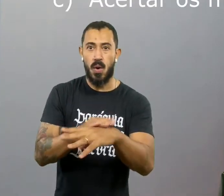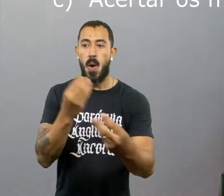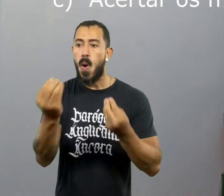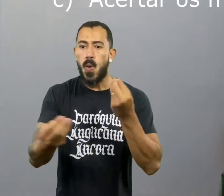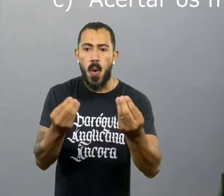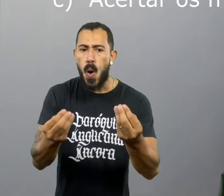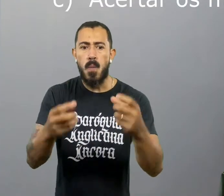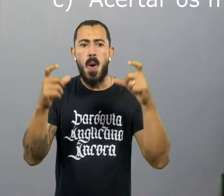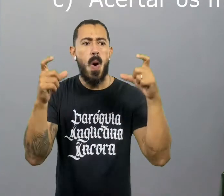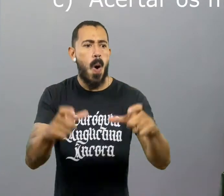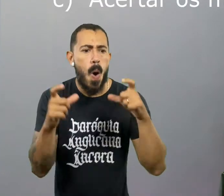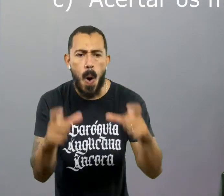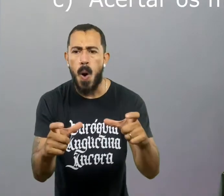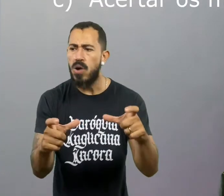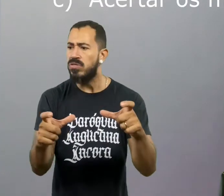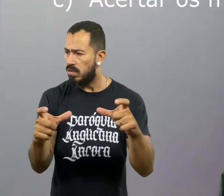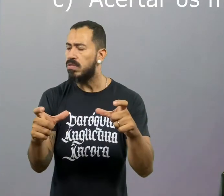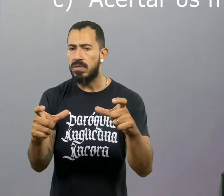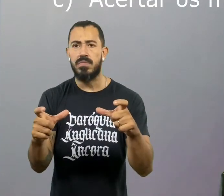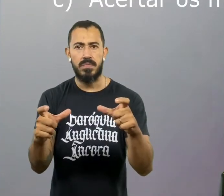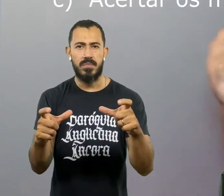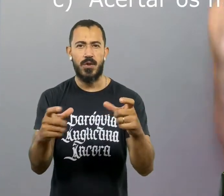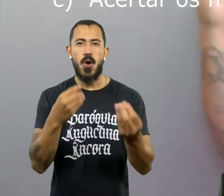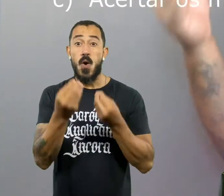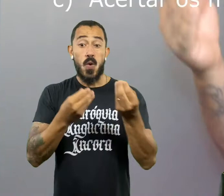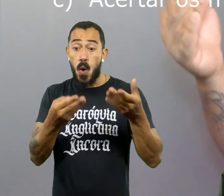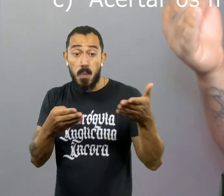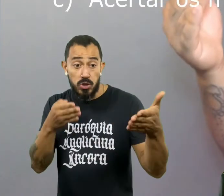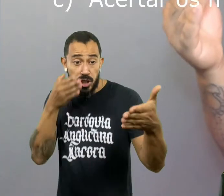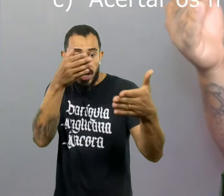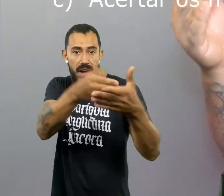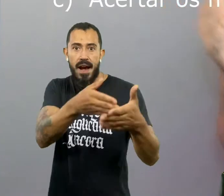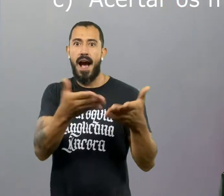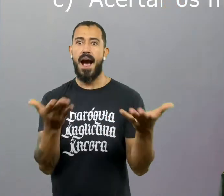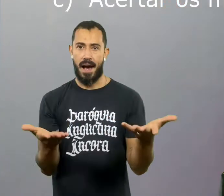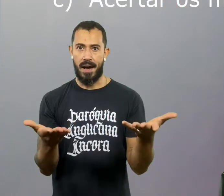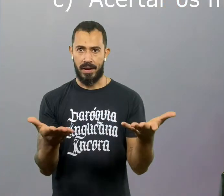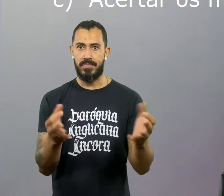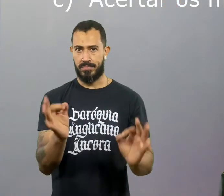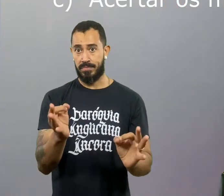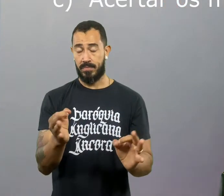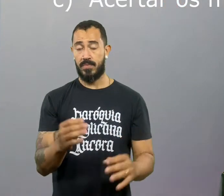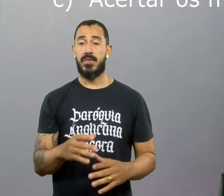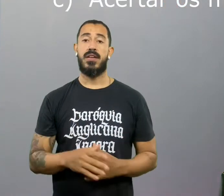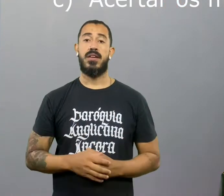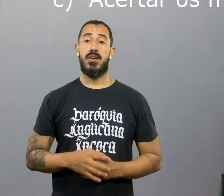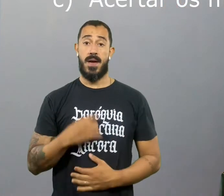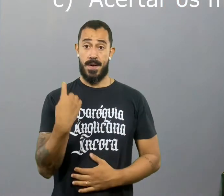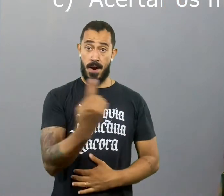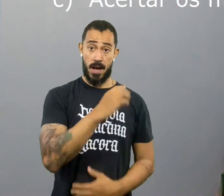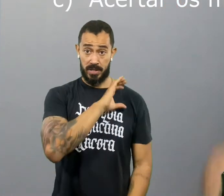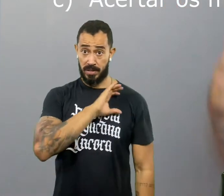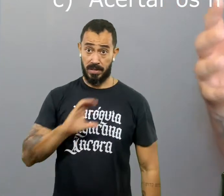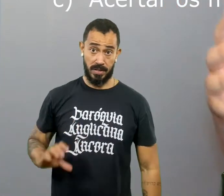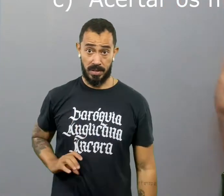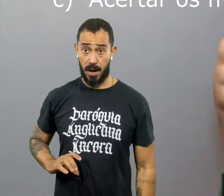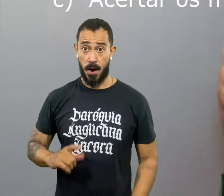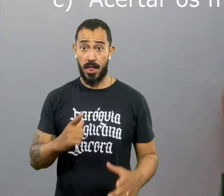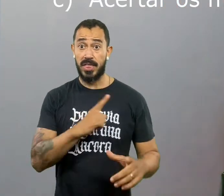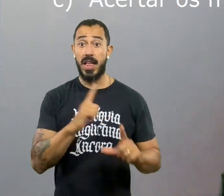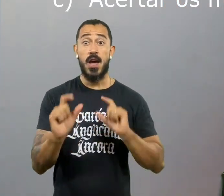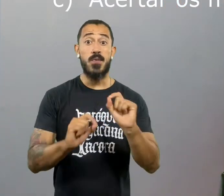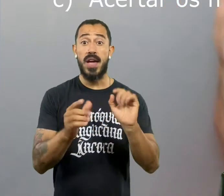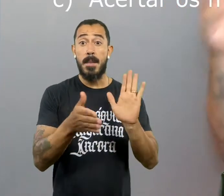como, onde. ou seja, estabelecer bem uns meios para se chegar lá. Olha, os cristãos, eles têm uma finalidade, um